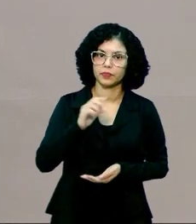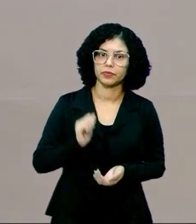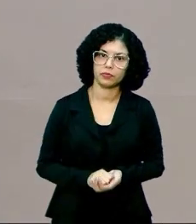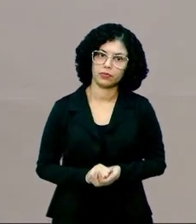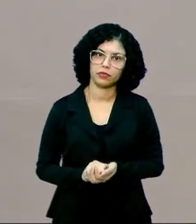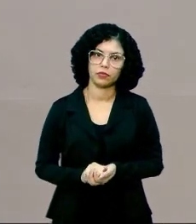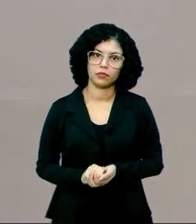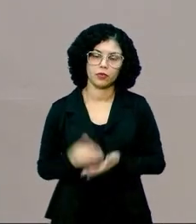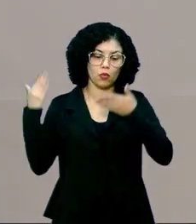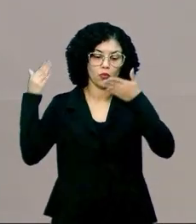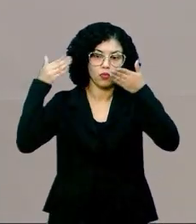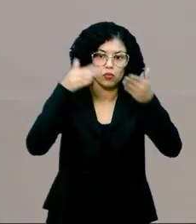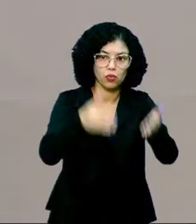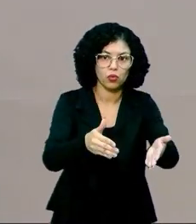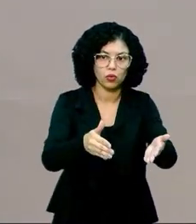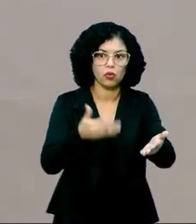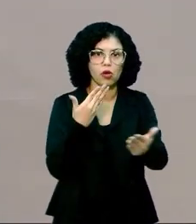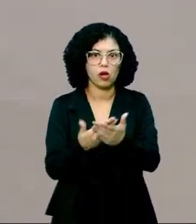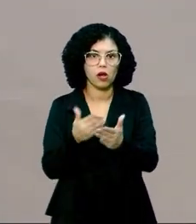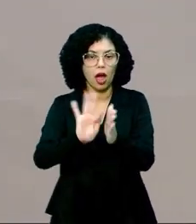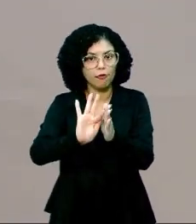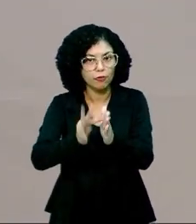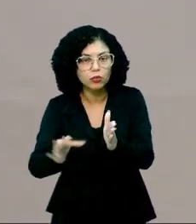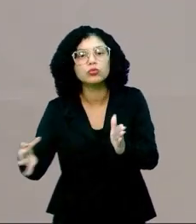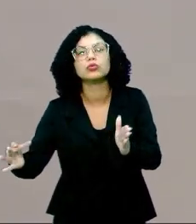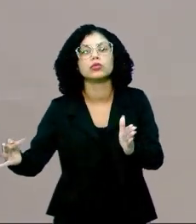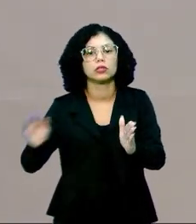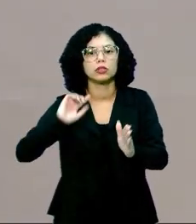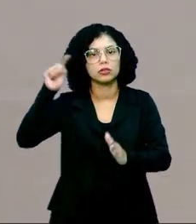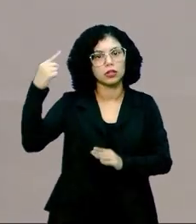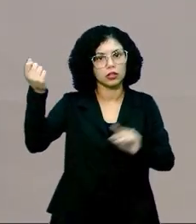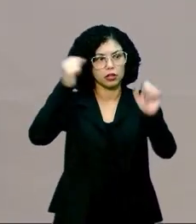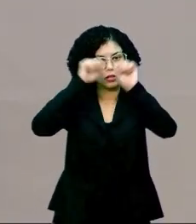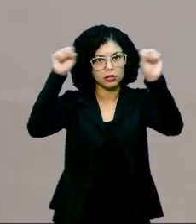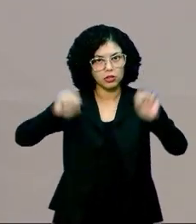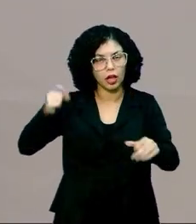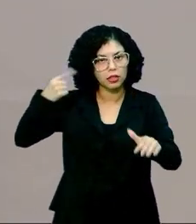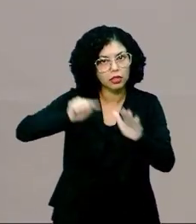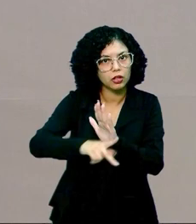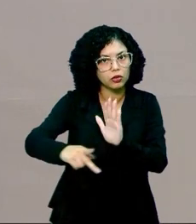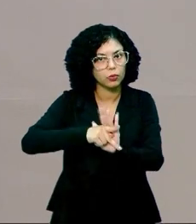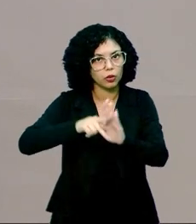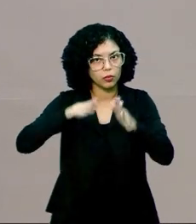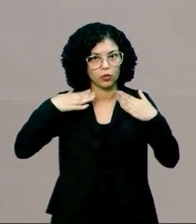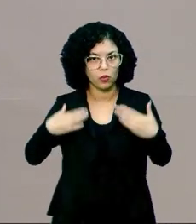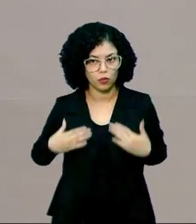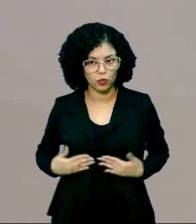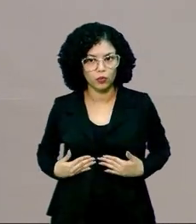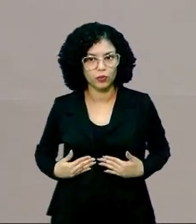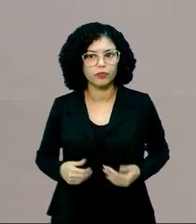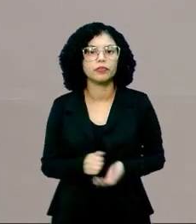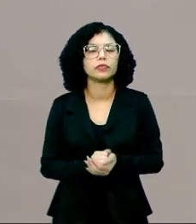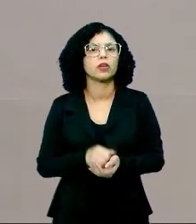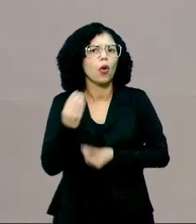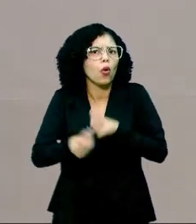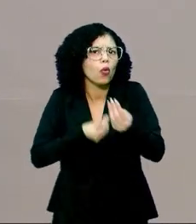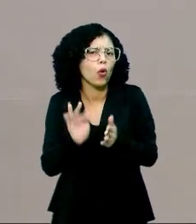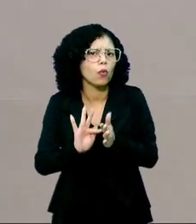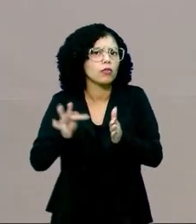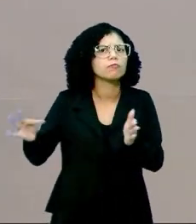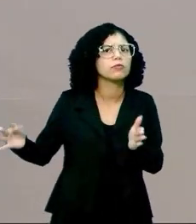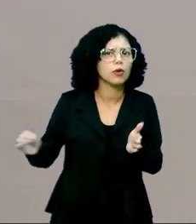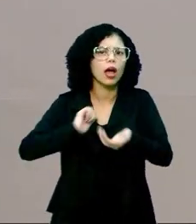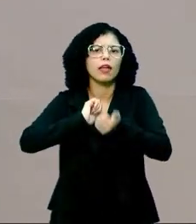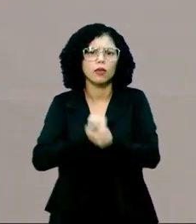o enfoque de estudar a função daquele sistema dentro do corpo humano para que funcione adequadamente.